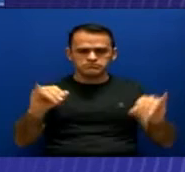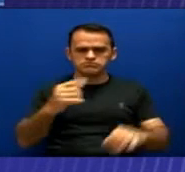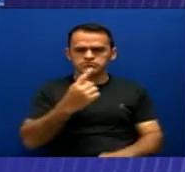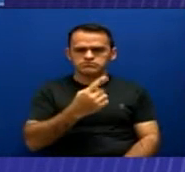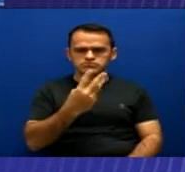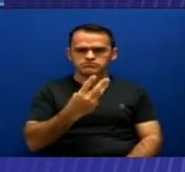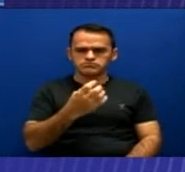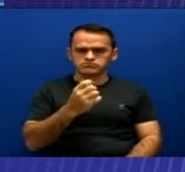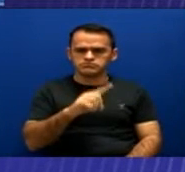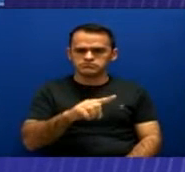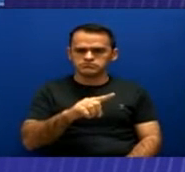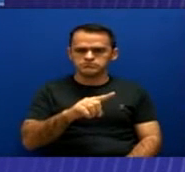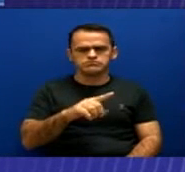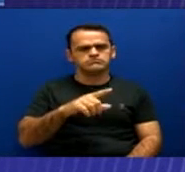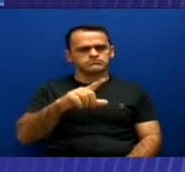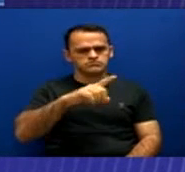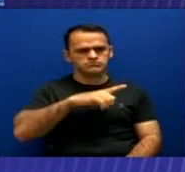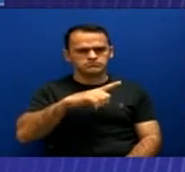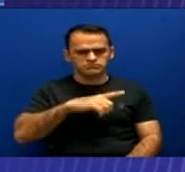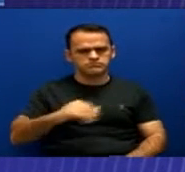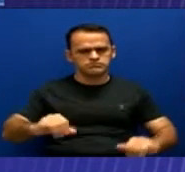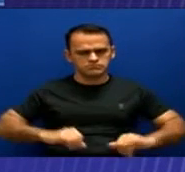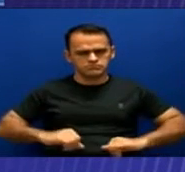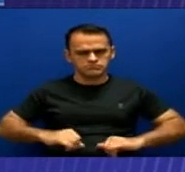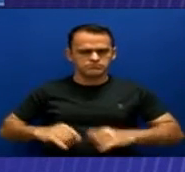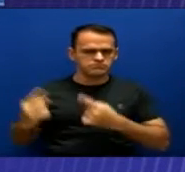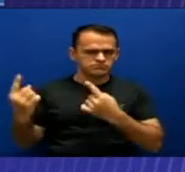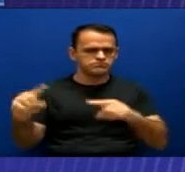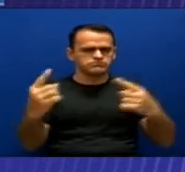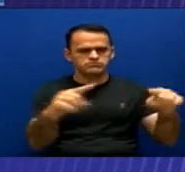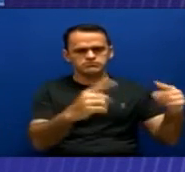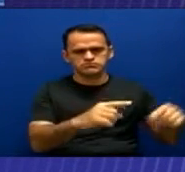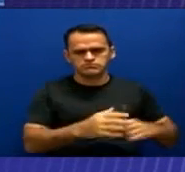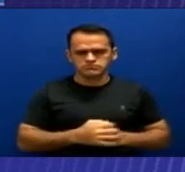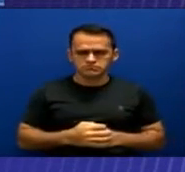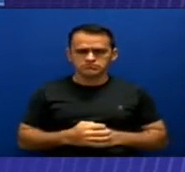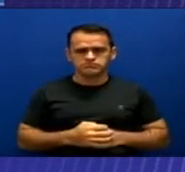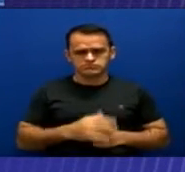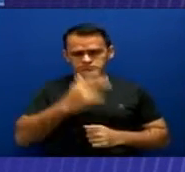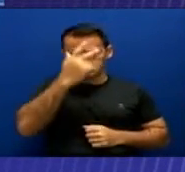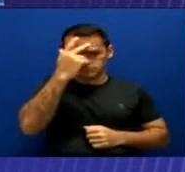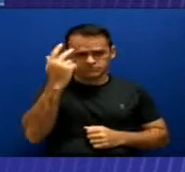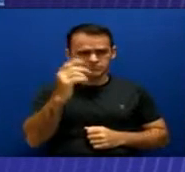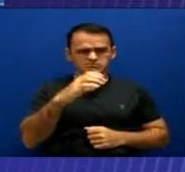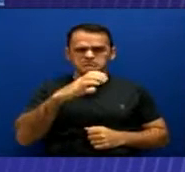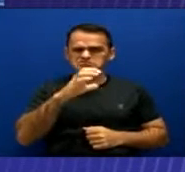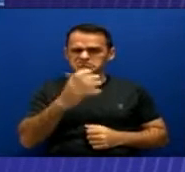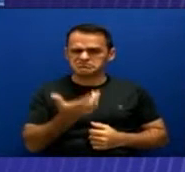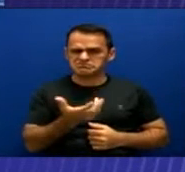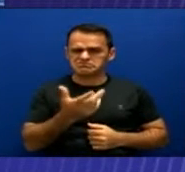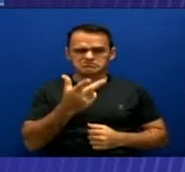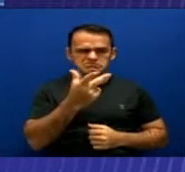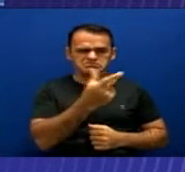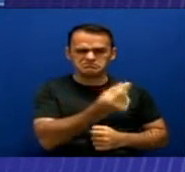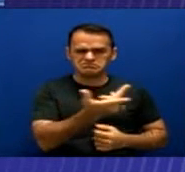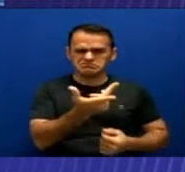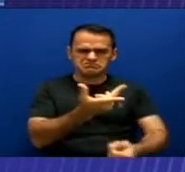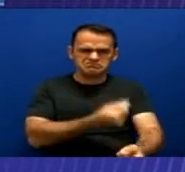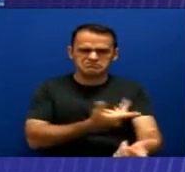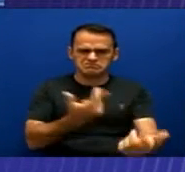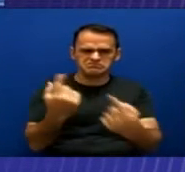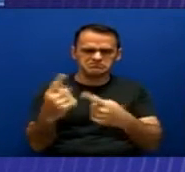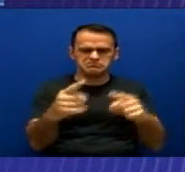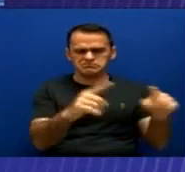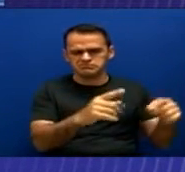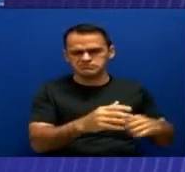mil brasileiros como vítimas desta prática criminosa. E cobaias de experimentos sugestivamente militaristas que